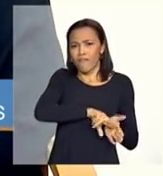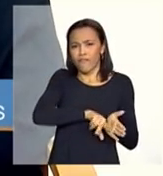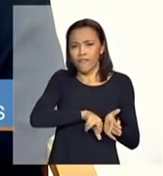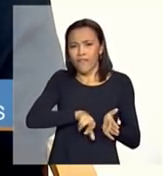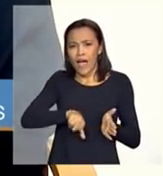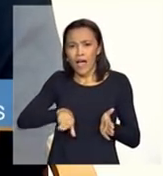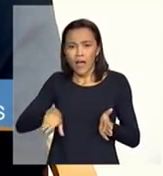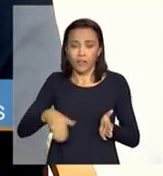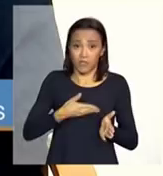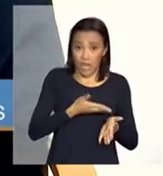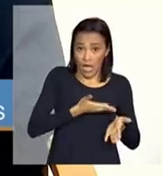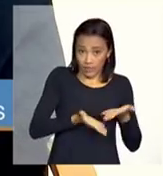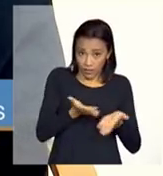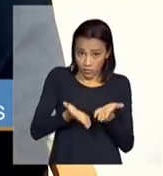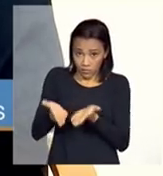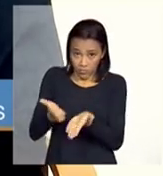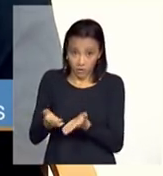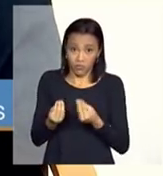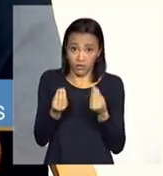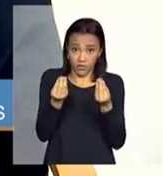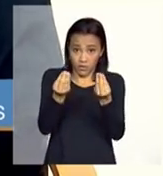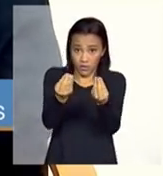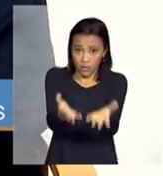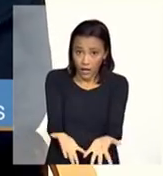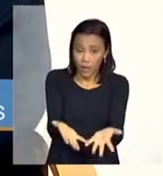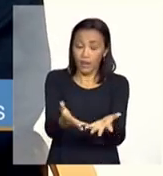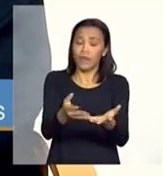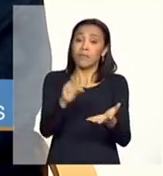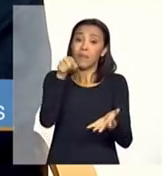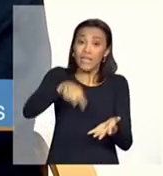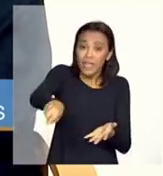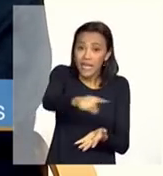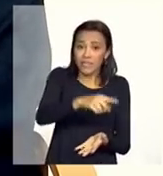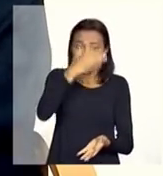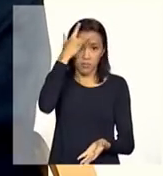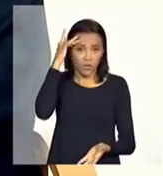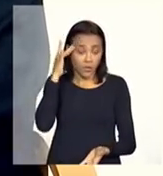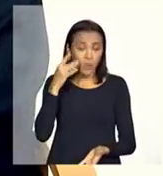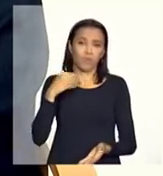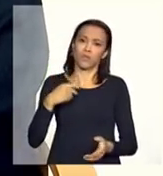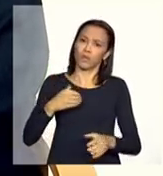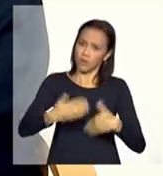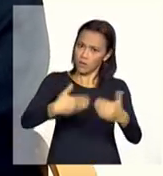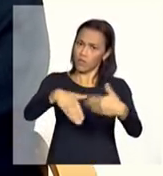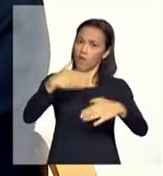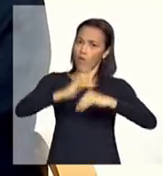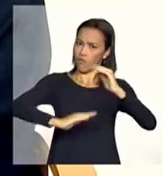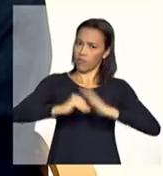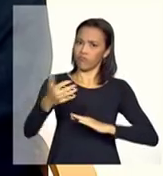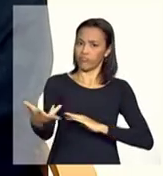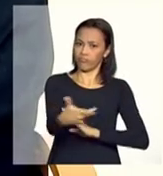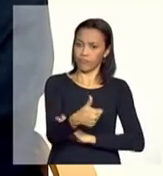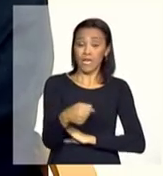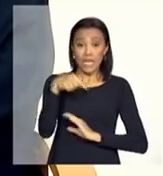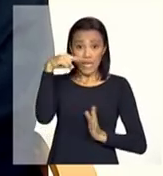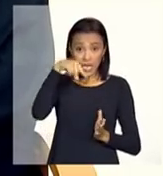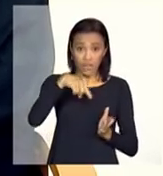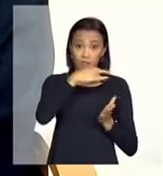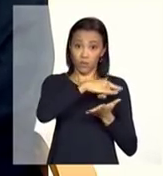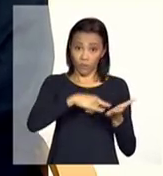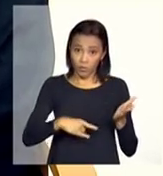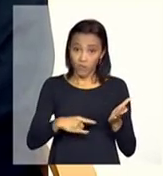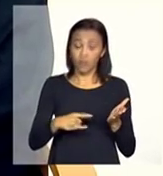retaguardas de ações para que essas pessoas desenvolvam as habilidades. E a convenção, ela foi